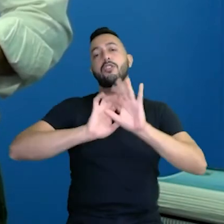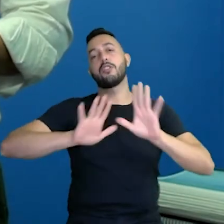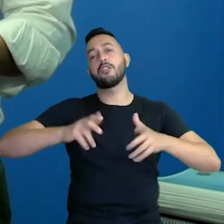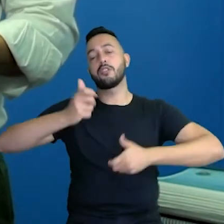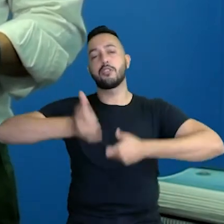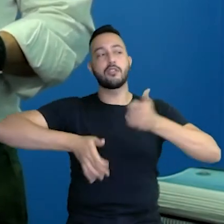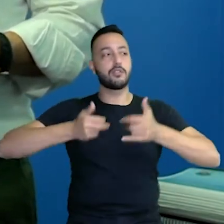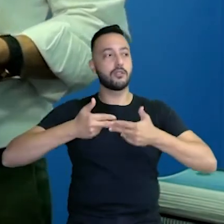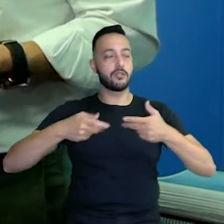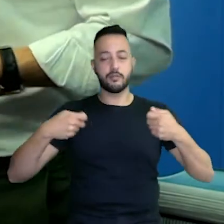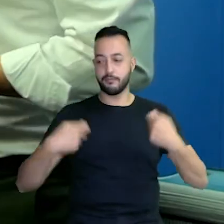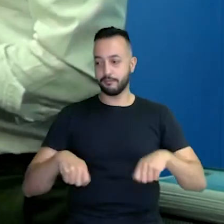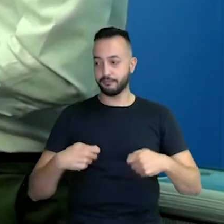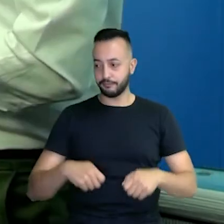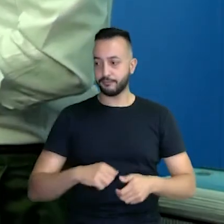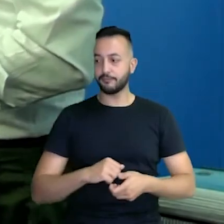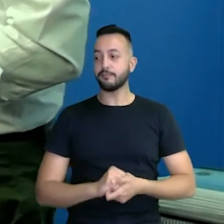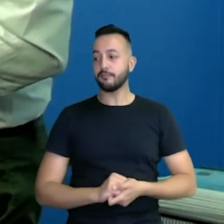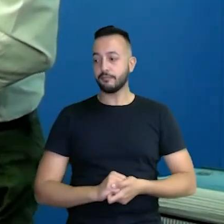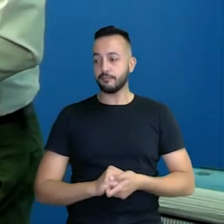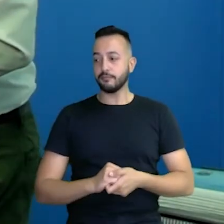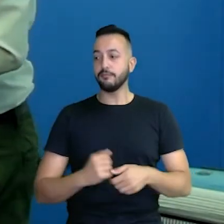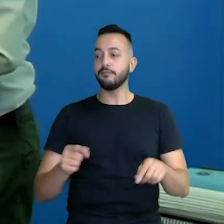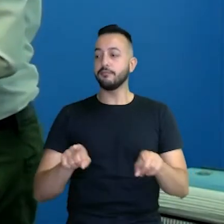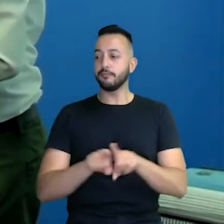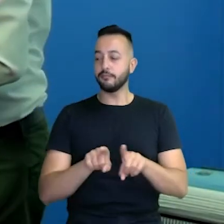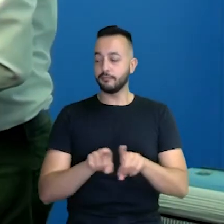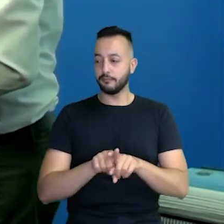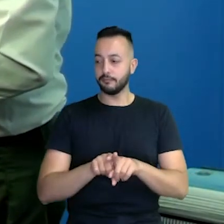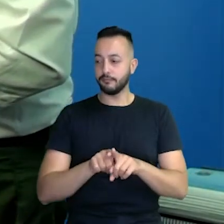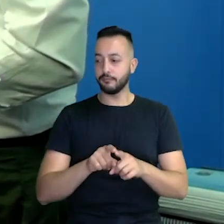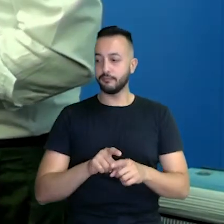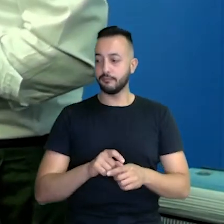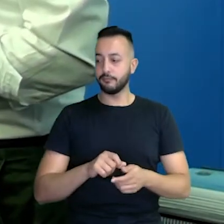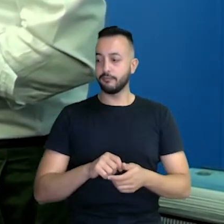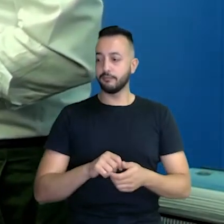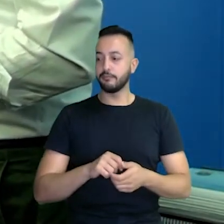aquilo que for necessário. Nós temos aqui também, gente, olha,